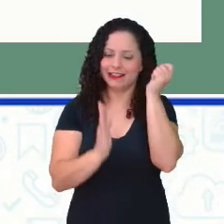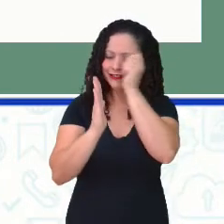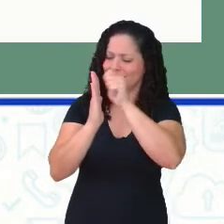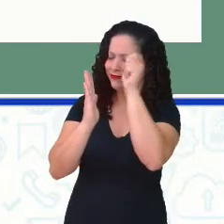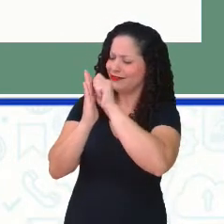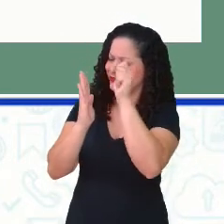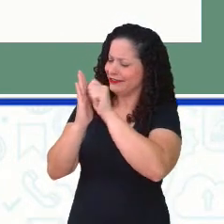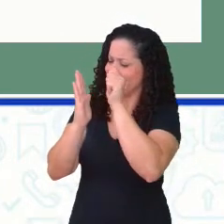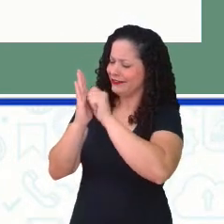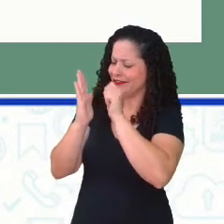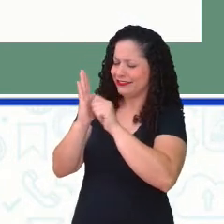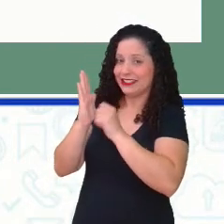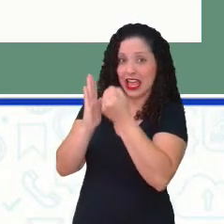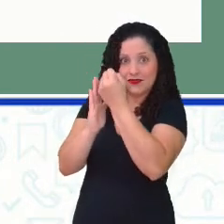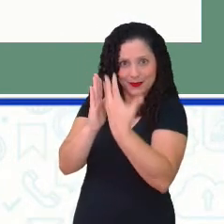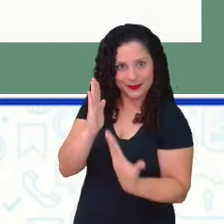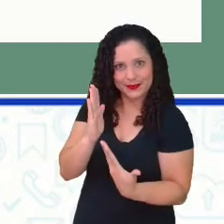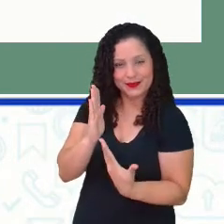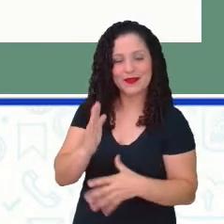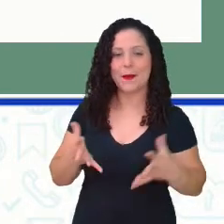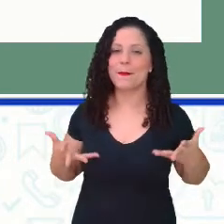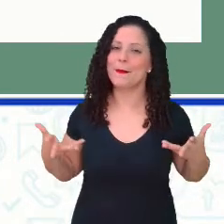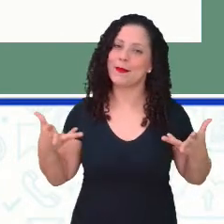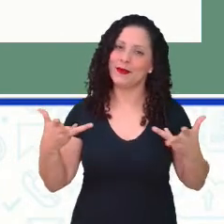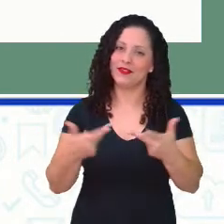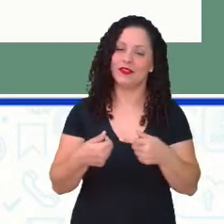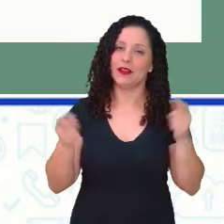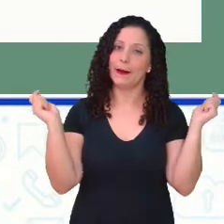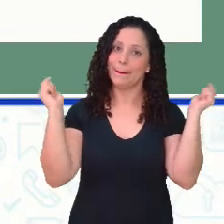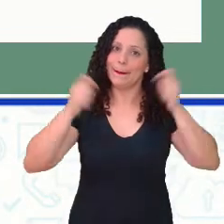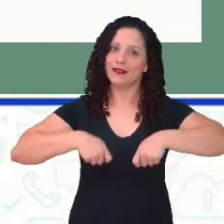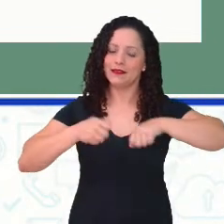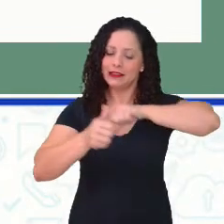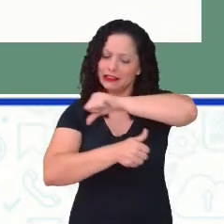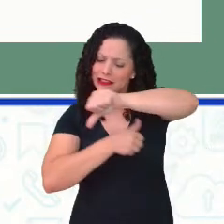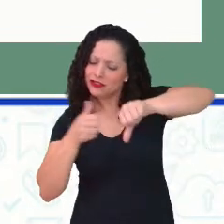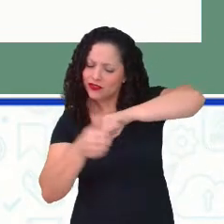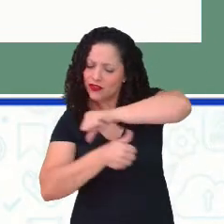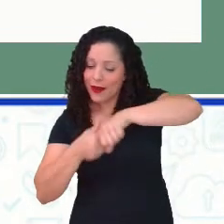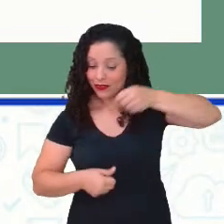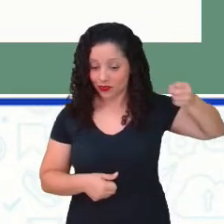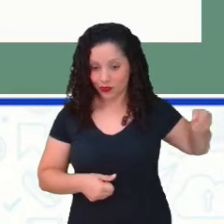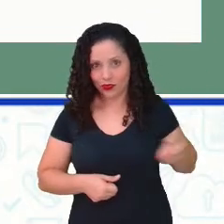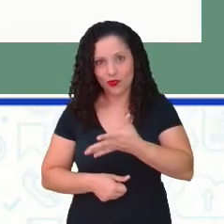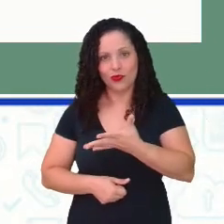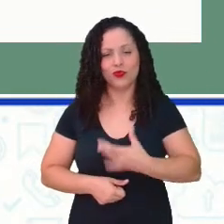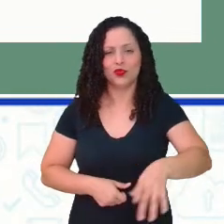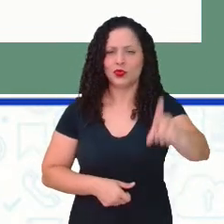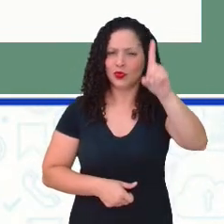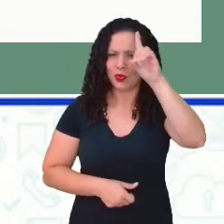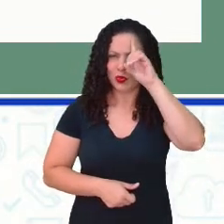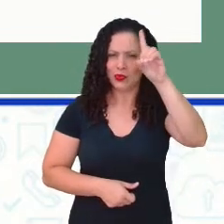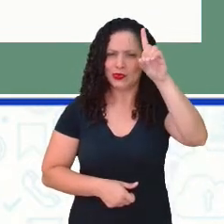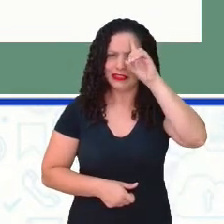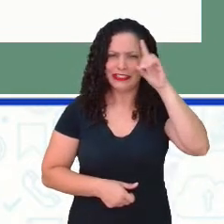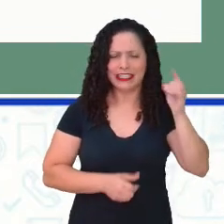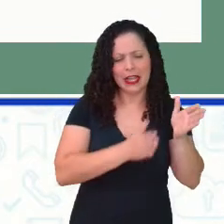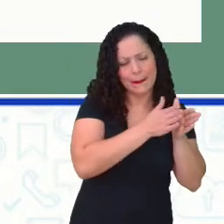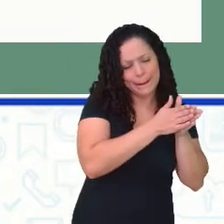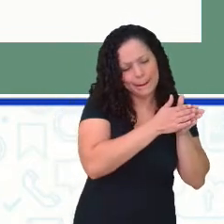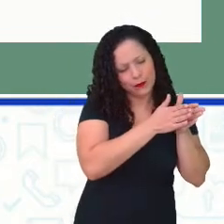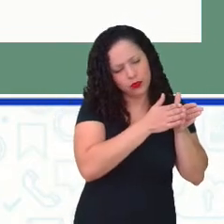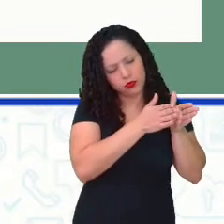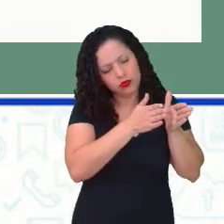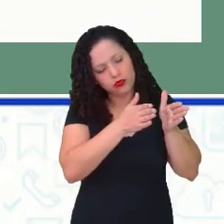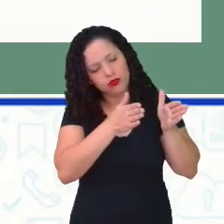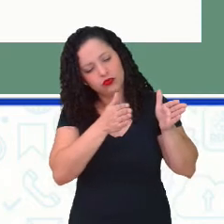maravilhoso. Essa capacidade de me renovar, toda a medida que o tempo passa, é